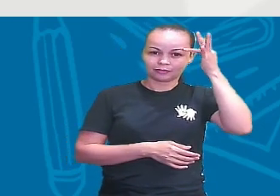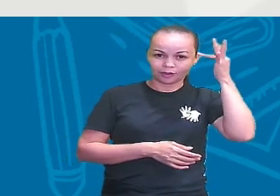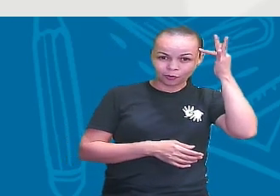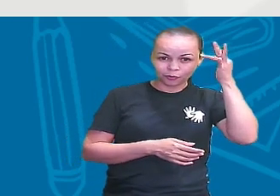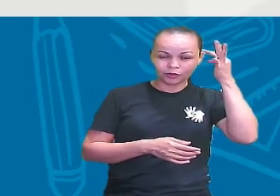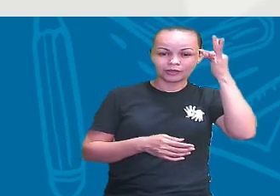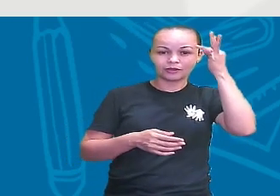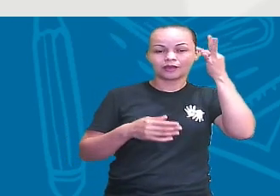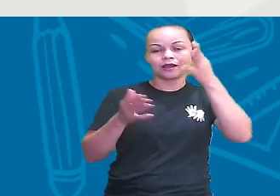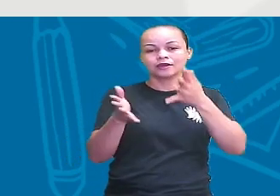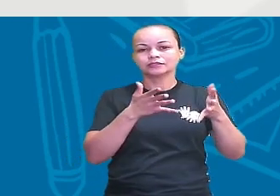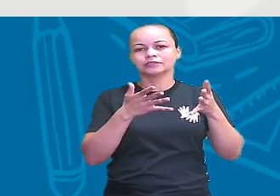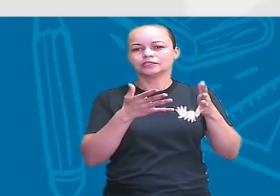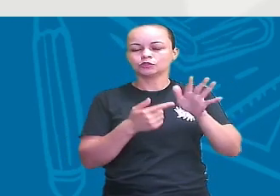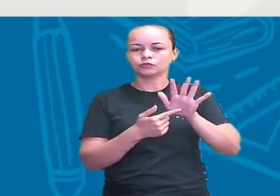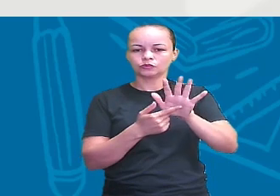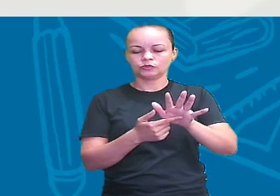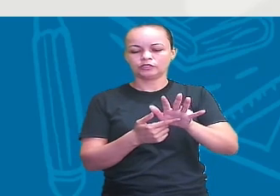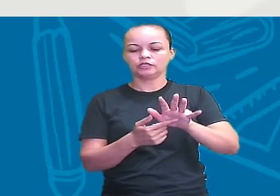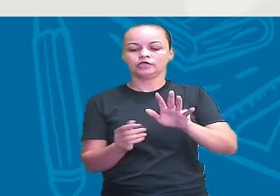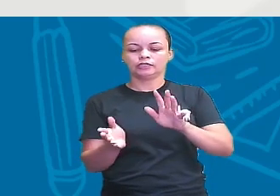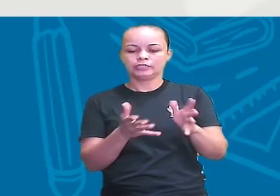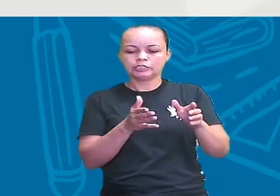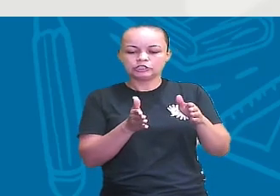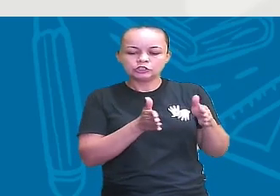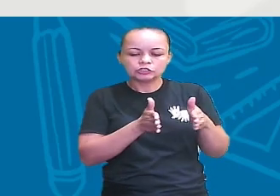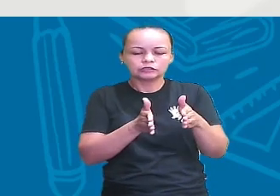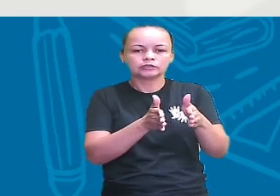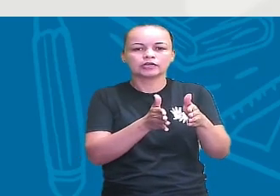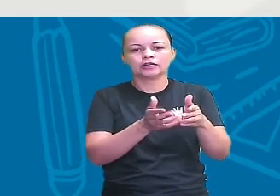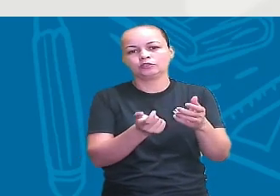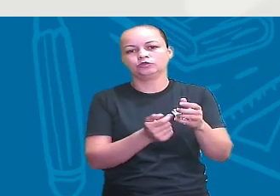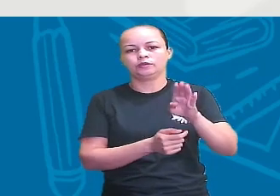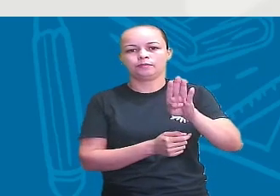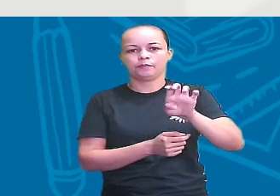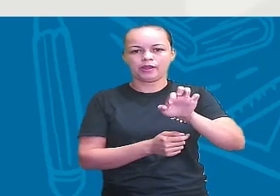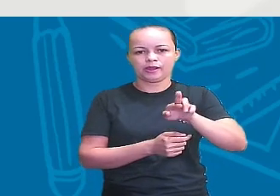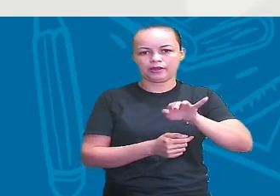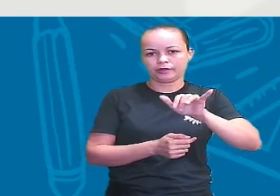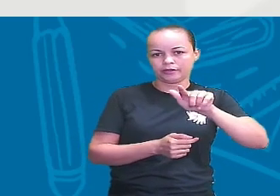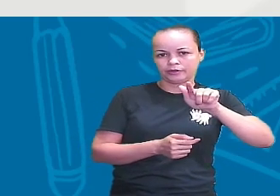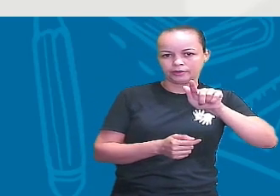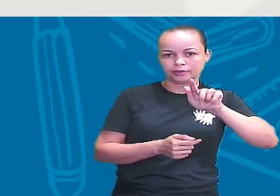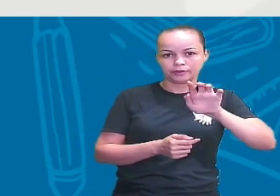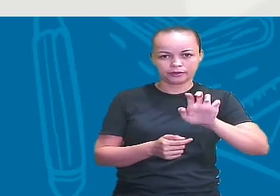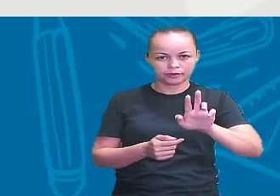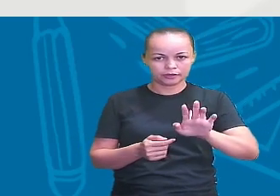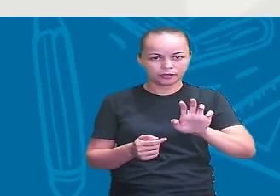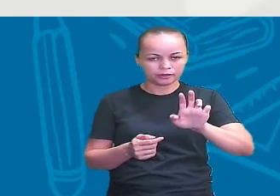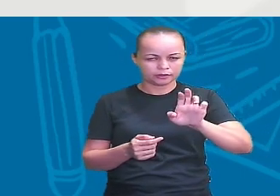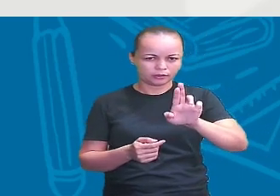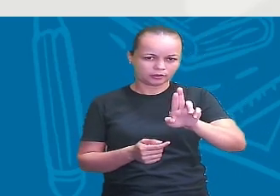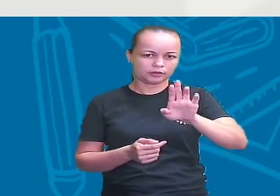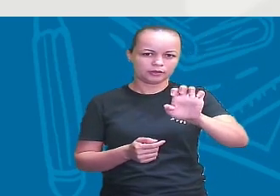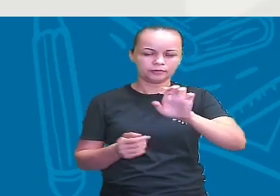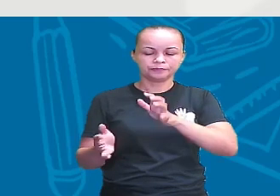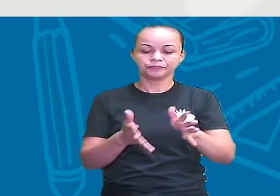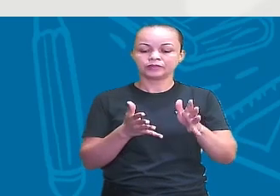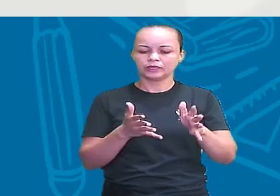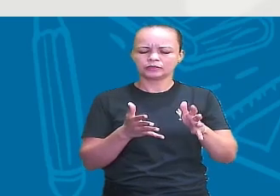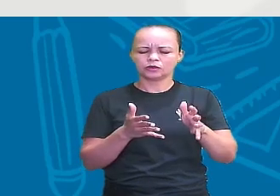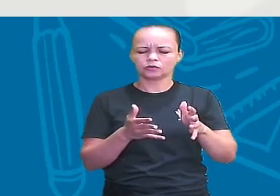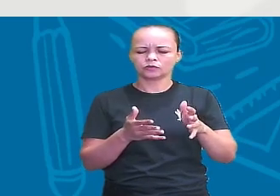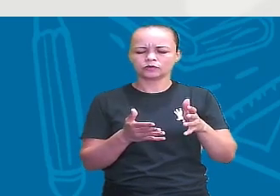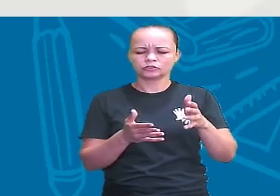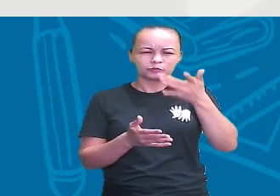é a teoria do estreito de Bering. Como assim? Estudiosos, eles acreditam que desde 12 mil anos atrás, né?